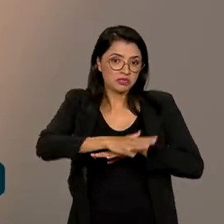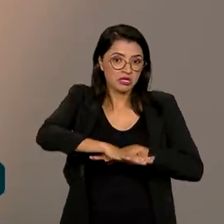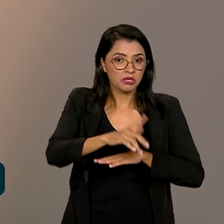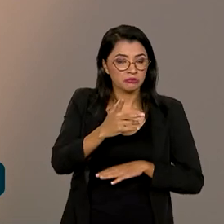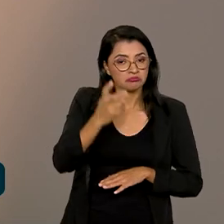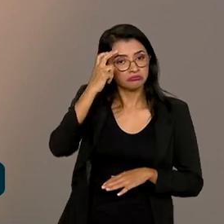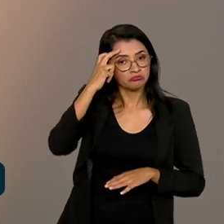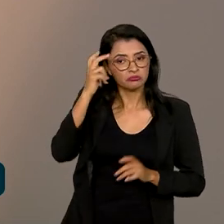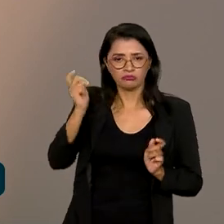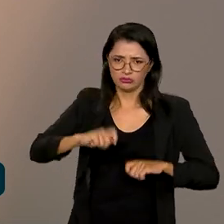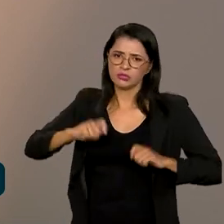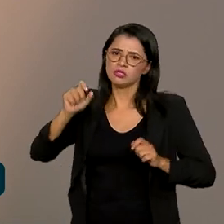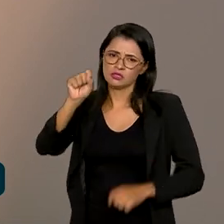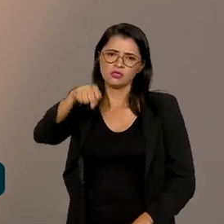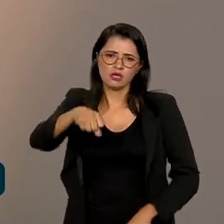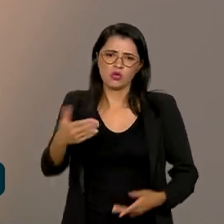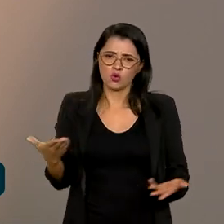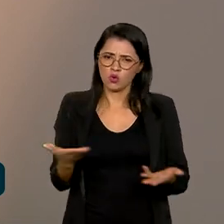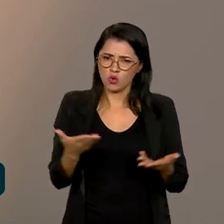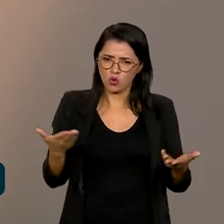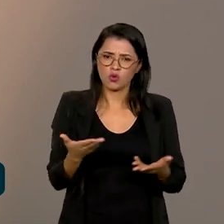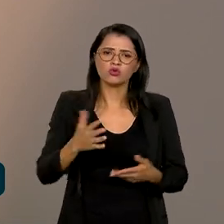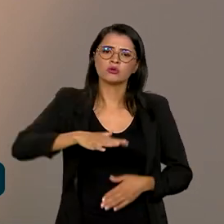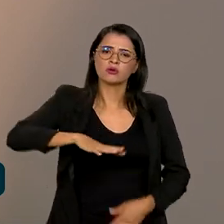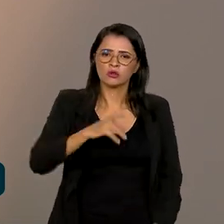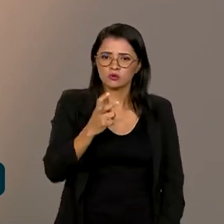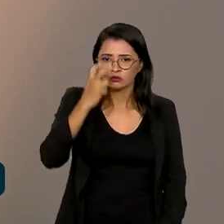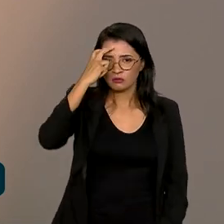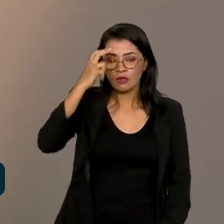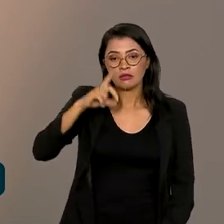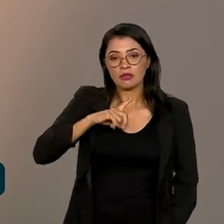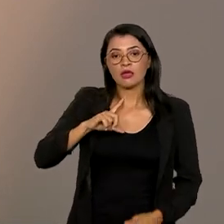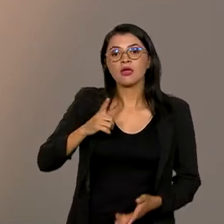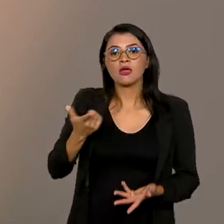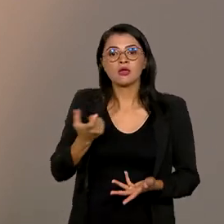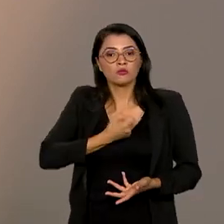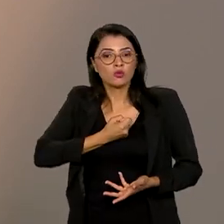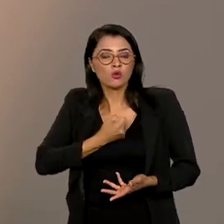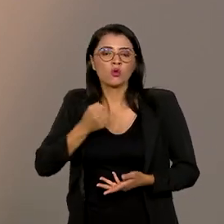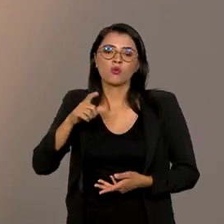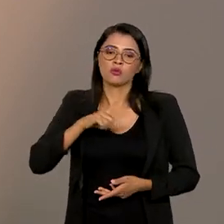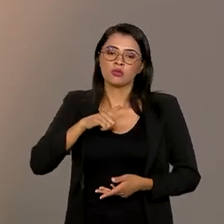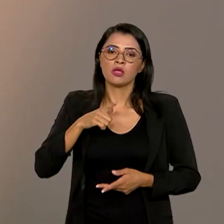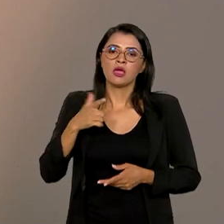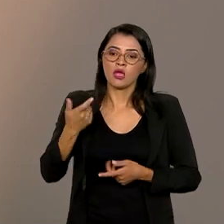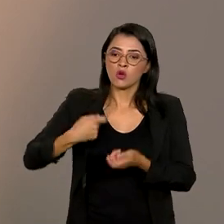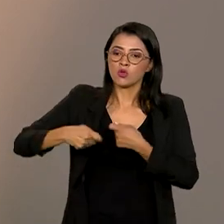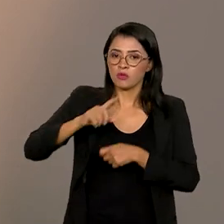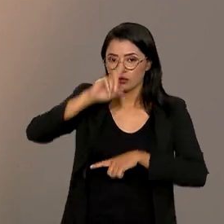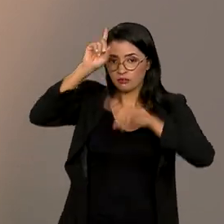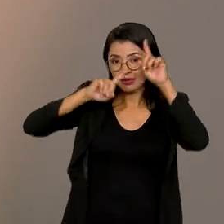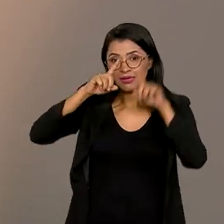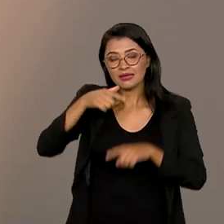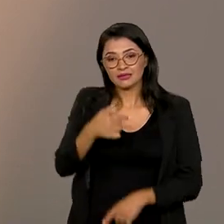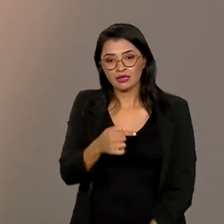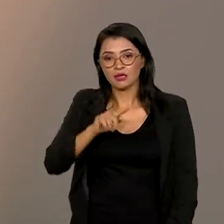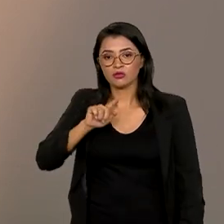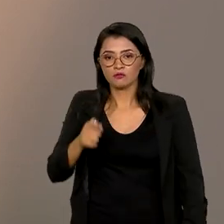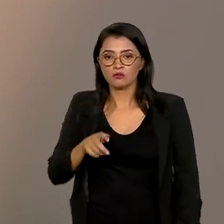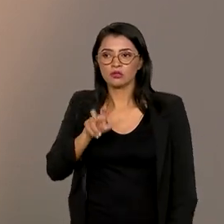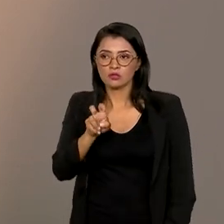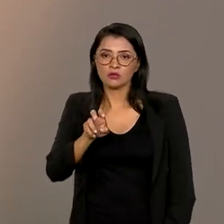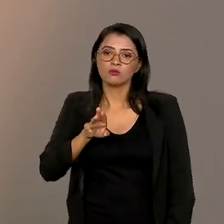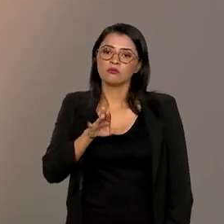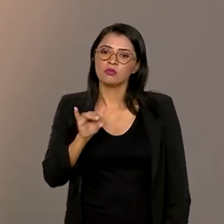Com certeza. O setor cultural hoje, ele tem... Existe um quantitativo entre setor cultural e economia criativa de 7,5 milhões de